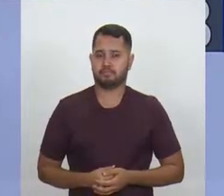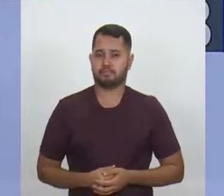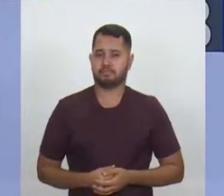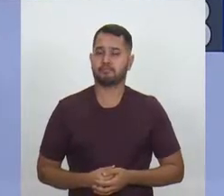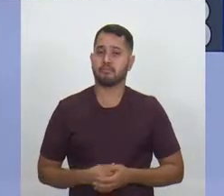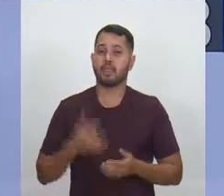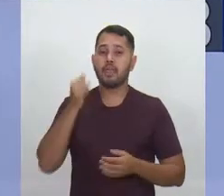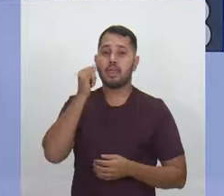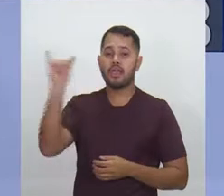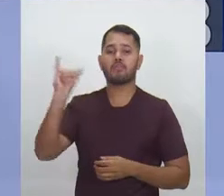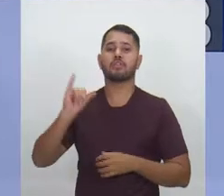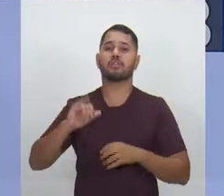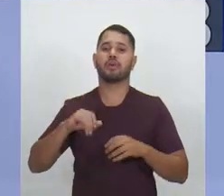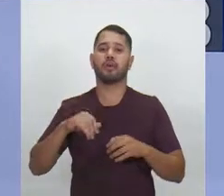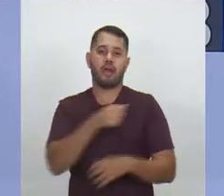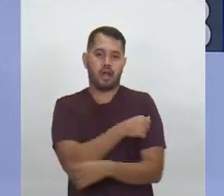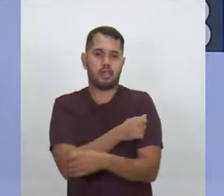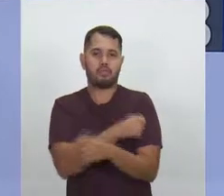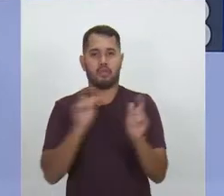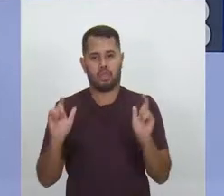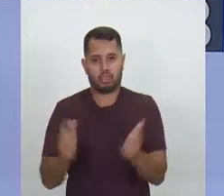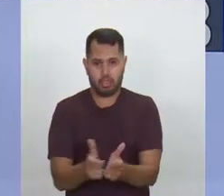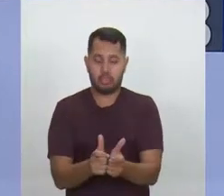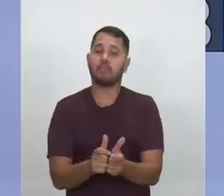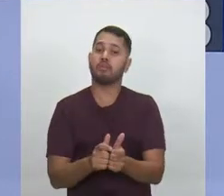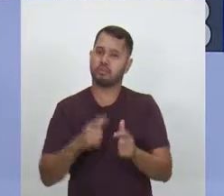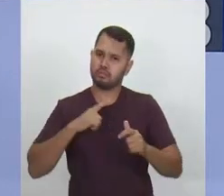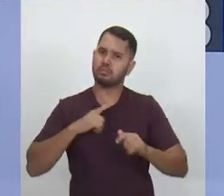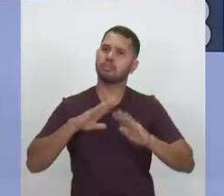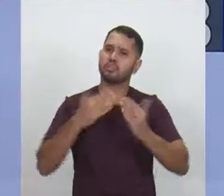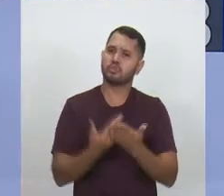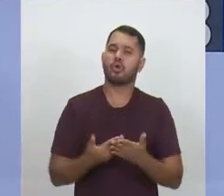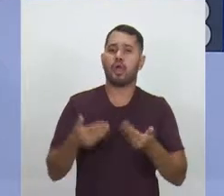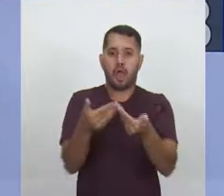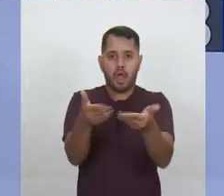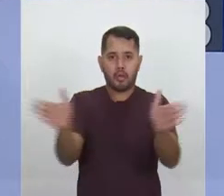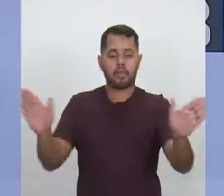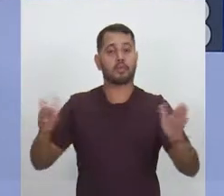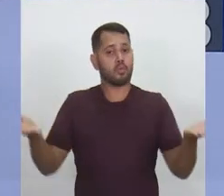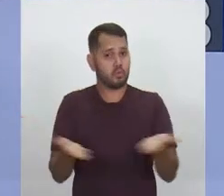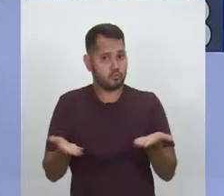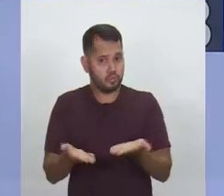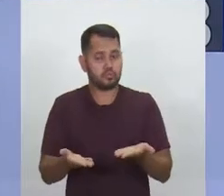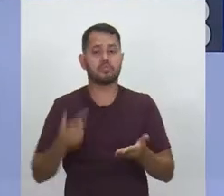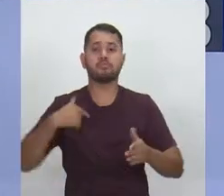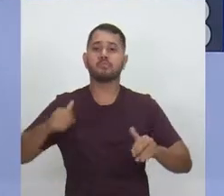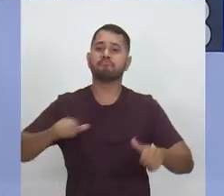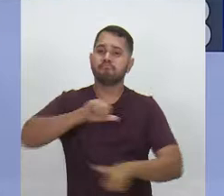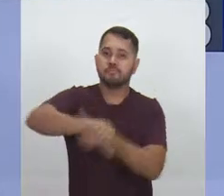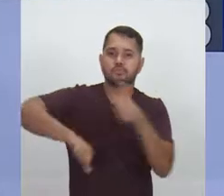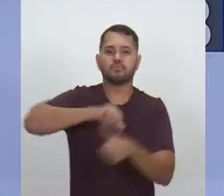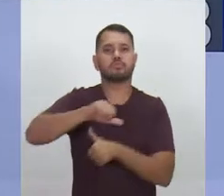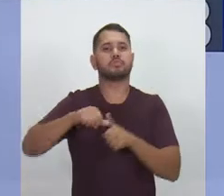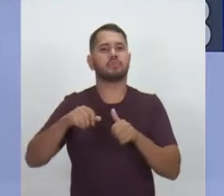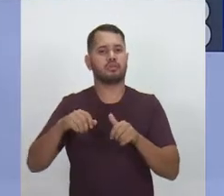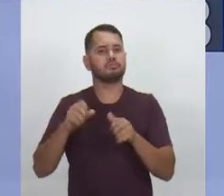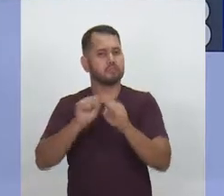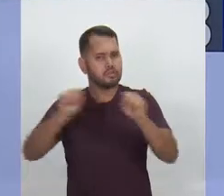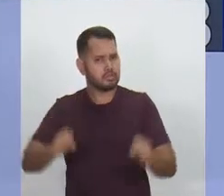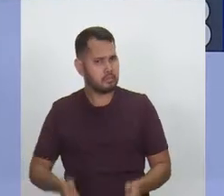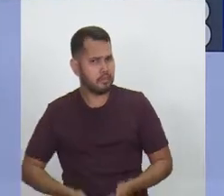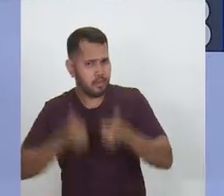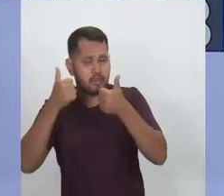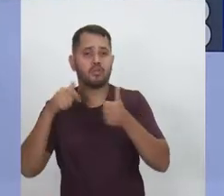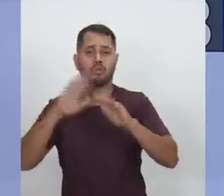Evitar a evasão escolar. Isso passa por uma escola mais aberta. Hoje, nós precisamos modernizar as nossas escolas e precisamos